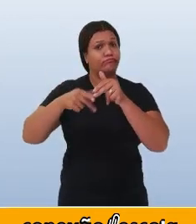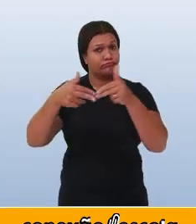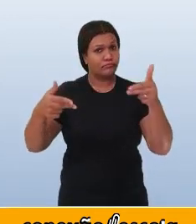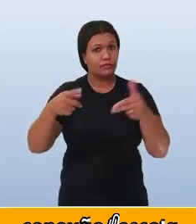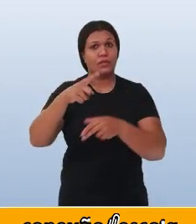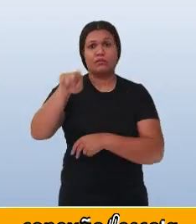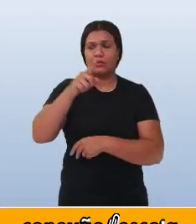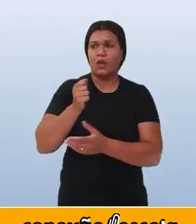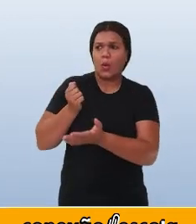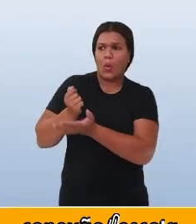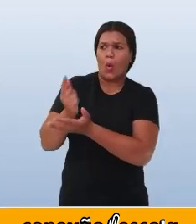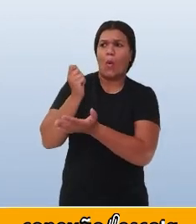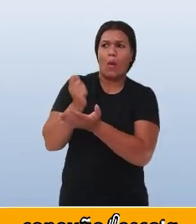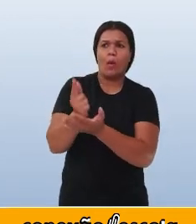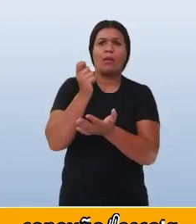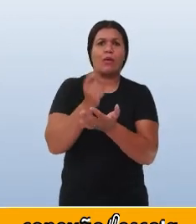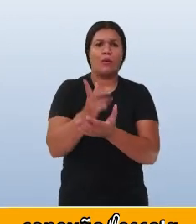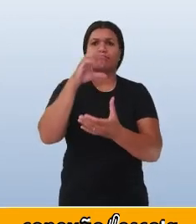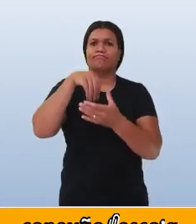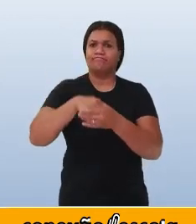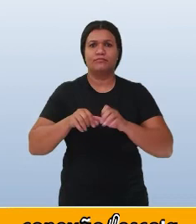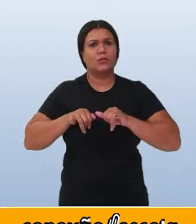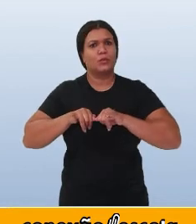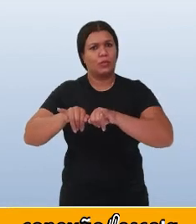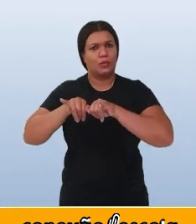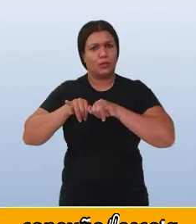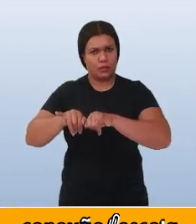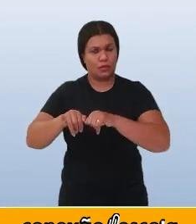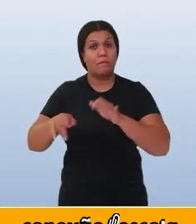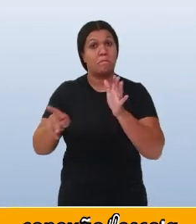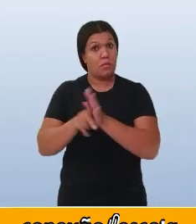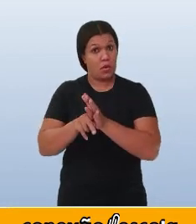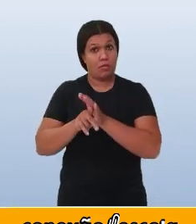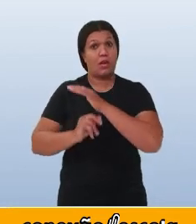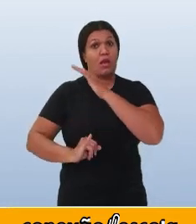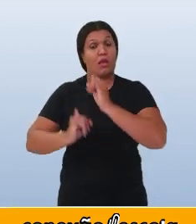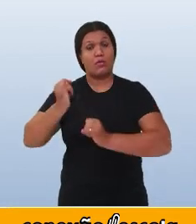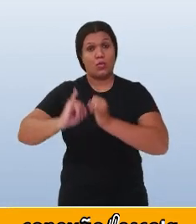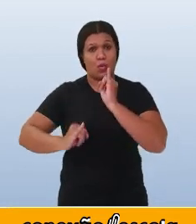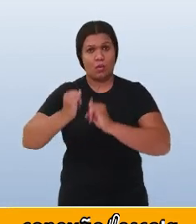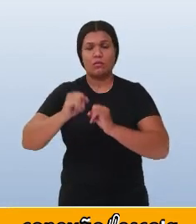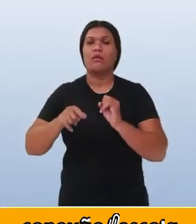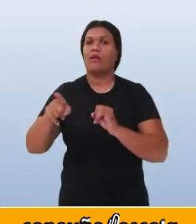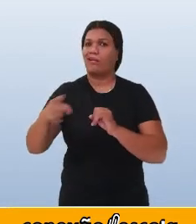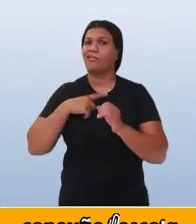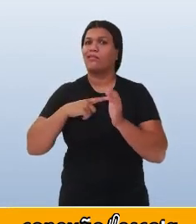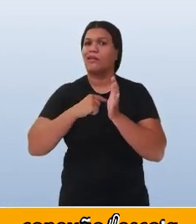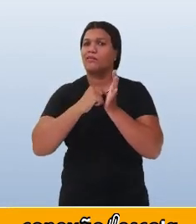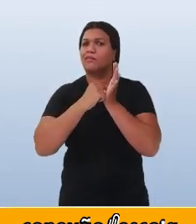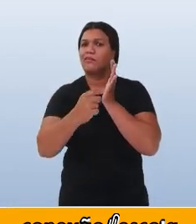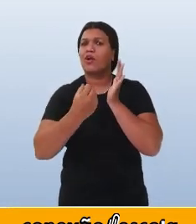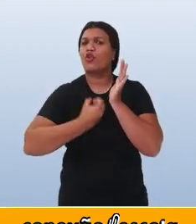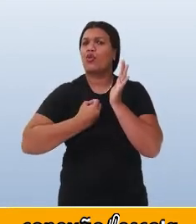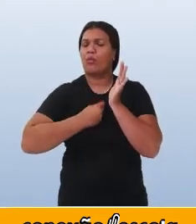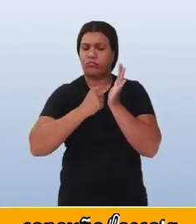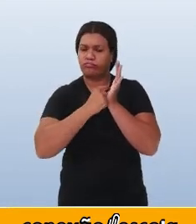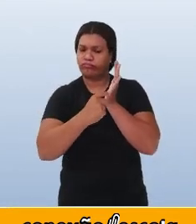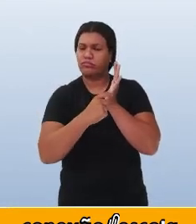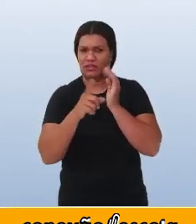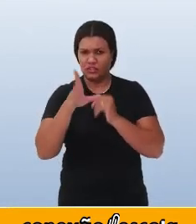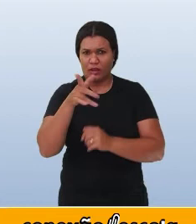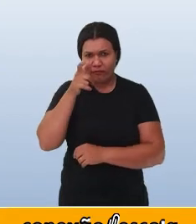você compra no supermercado industrializadas possuem um código de barras. Você já